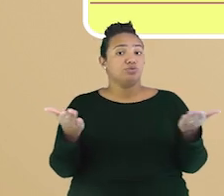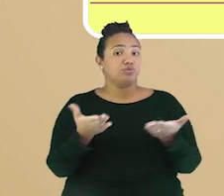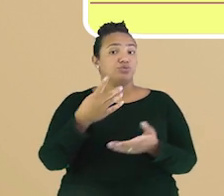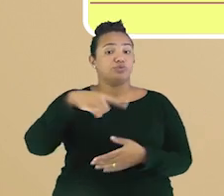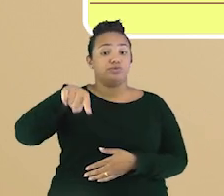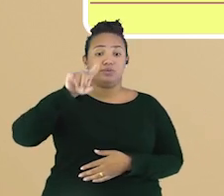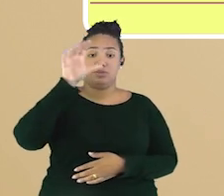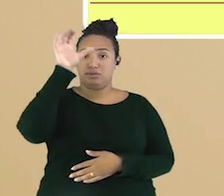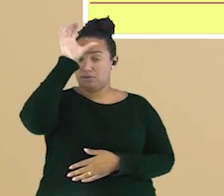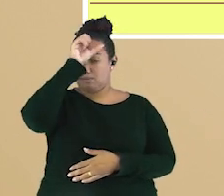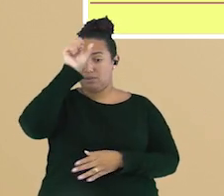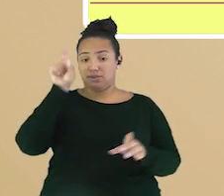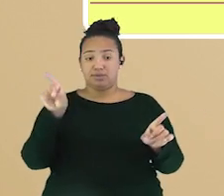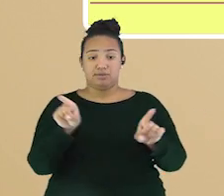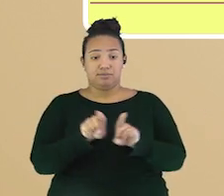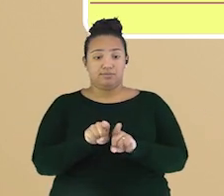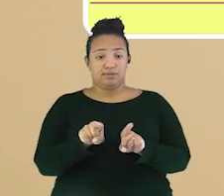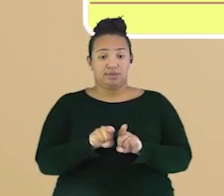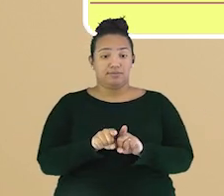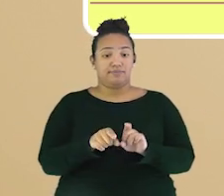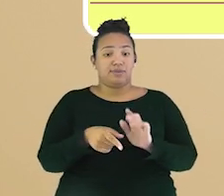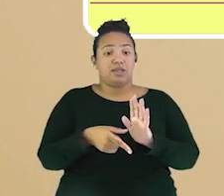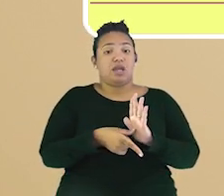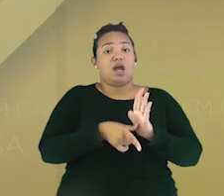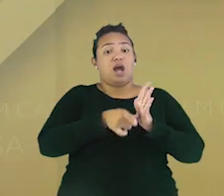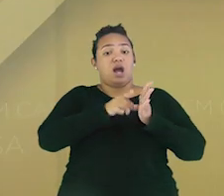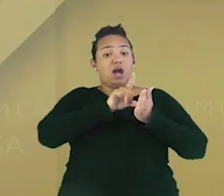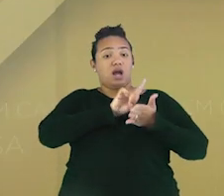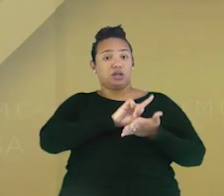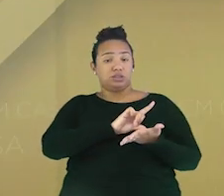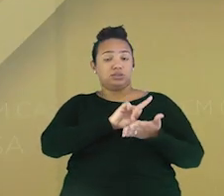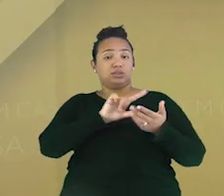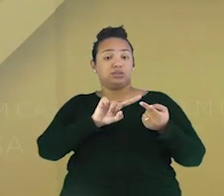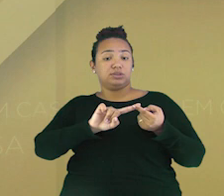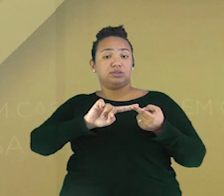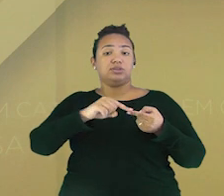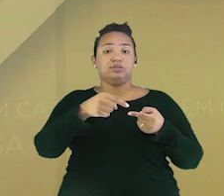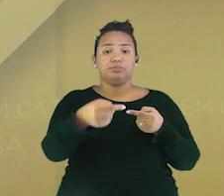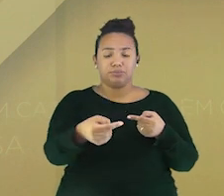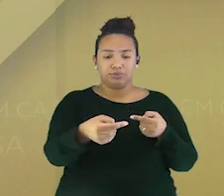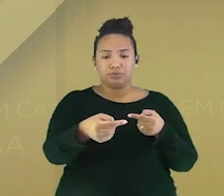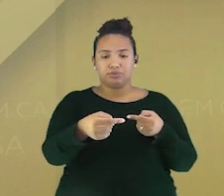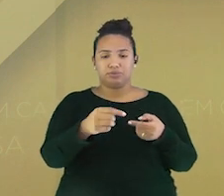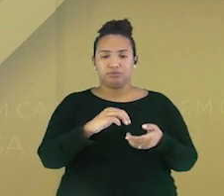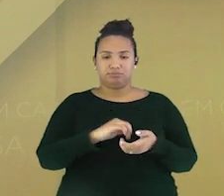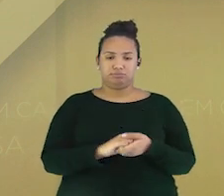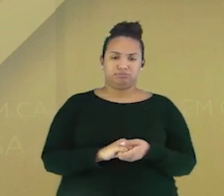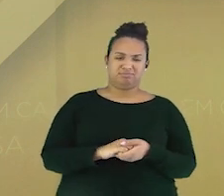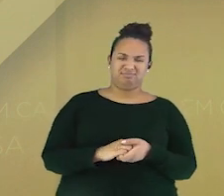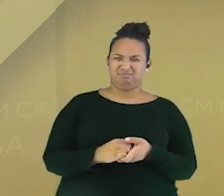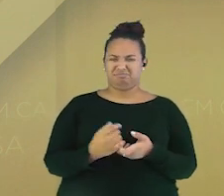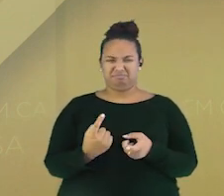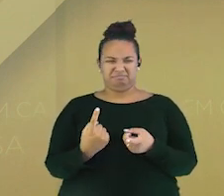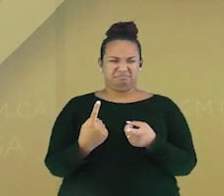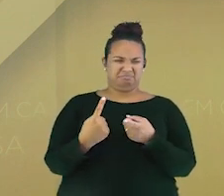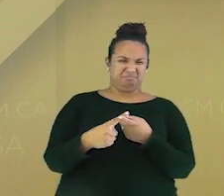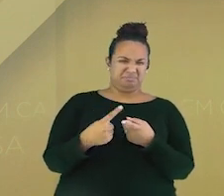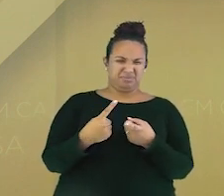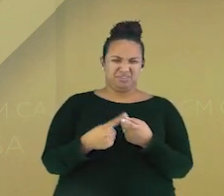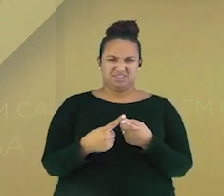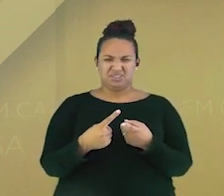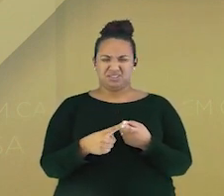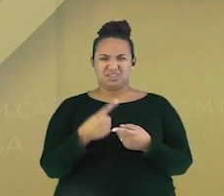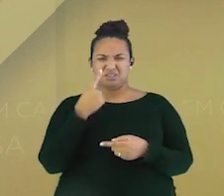antecessor e sucessor. Vocês devem estar se perguntando aí, por que o professor está fazendo esses gestos?